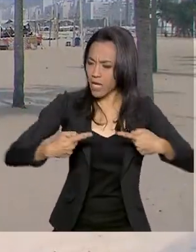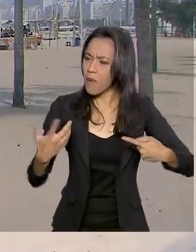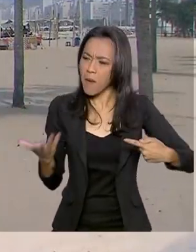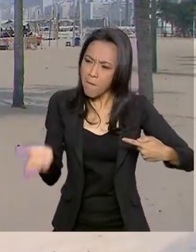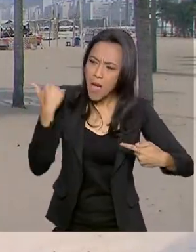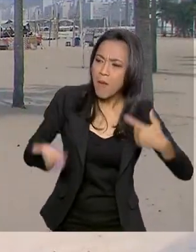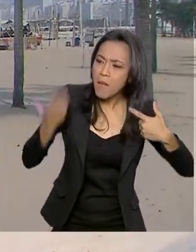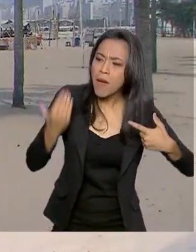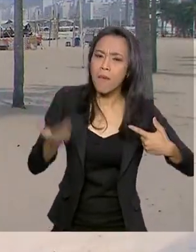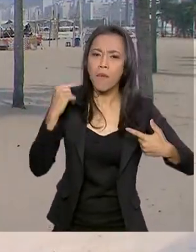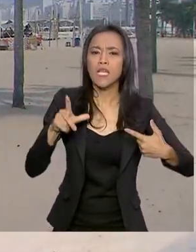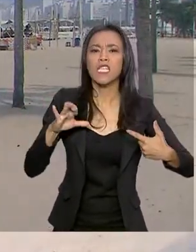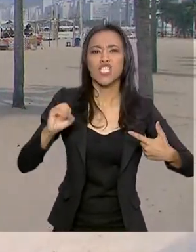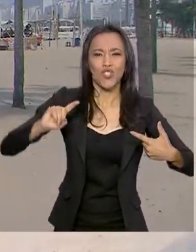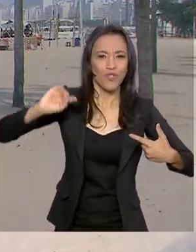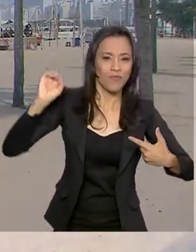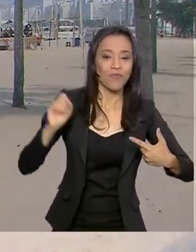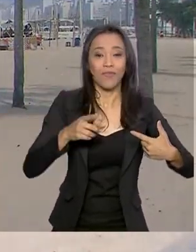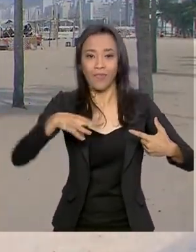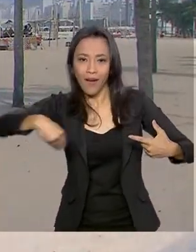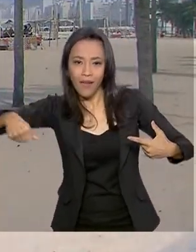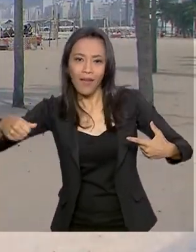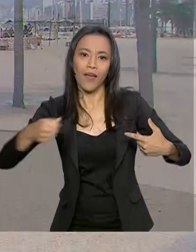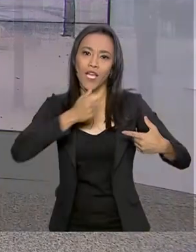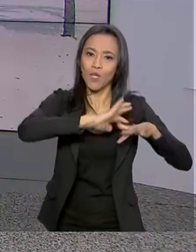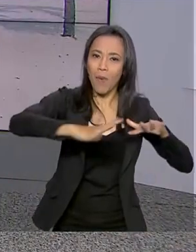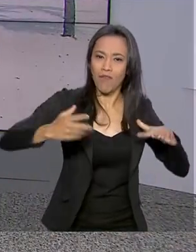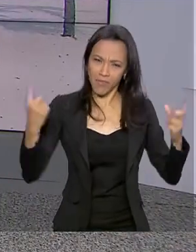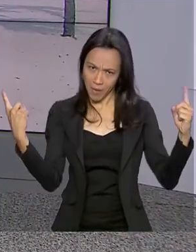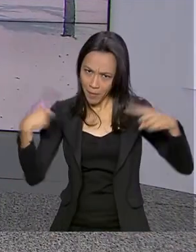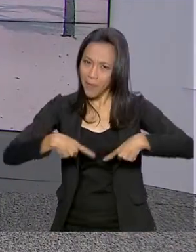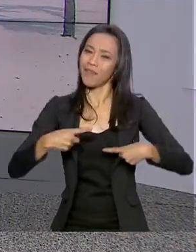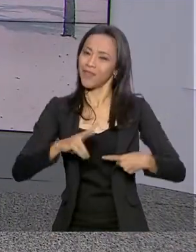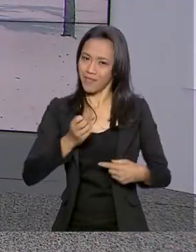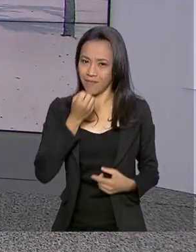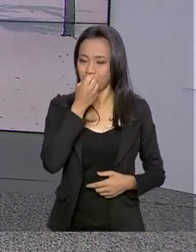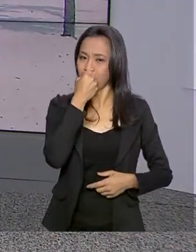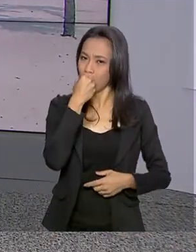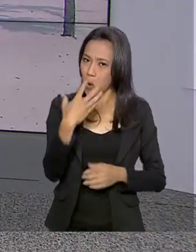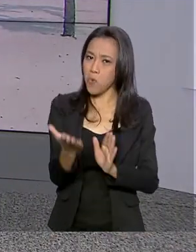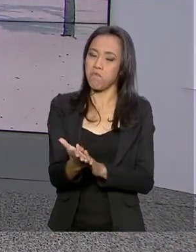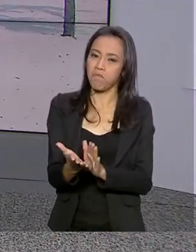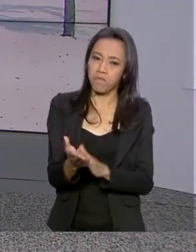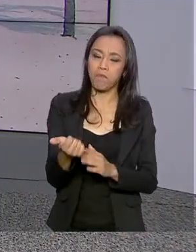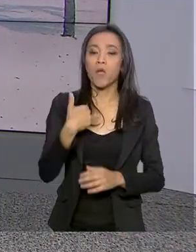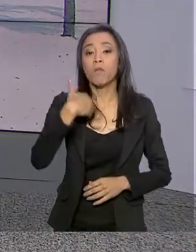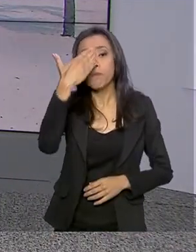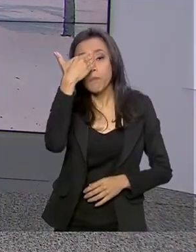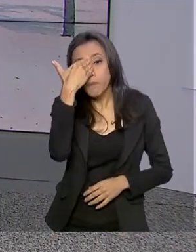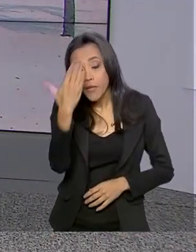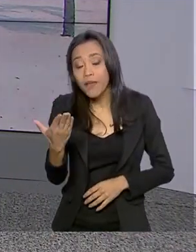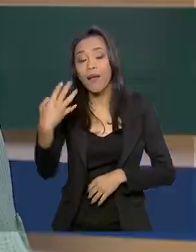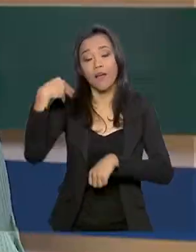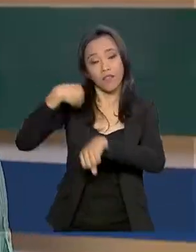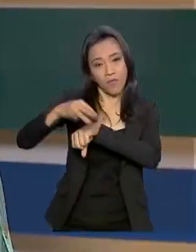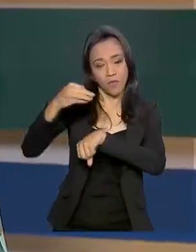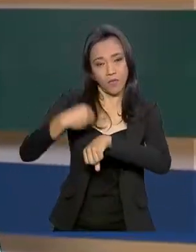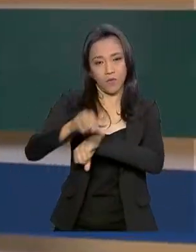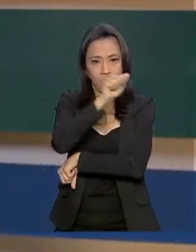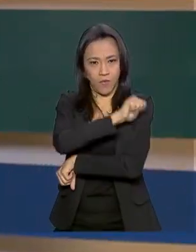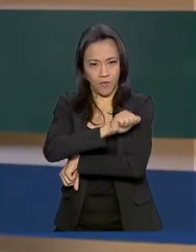lixo, tanto da areia quanto do mar. Renata? Bela iniciativa, né? Obrigada, Marcelo, pelas suas informações ao vivo do Rio.